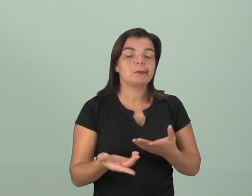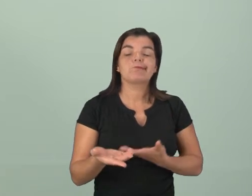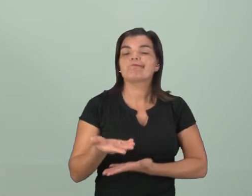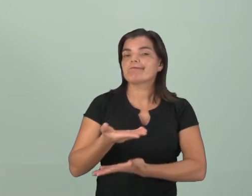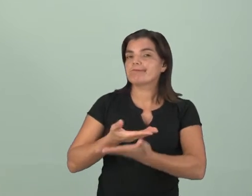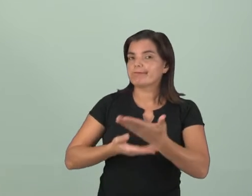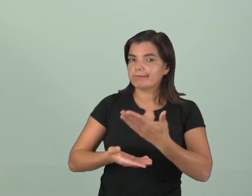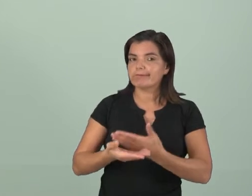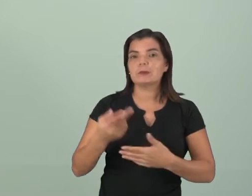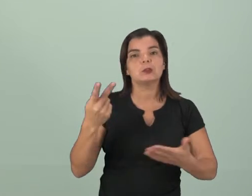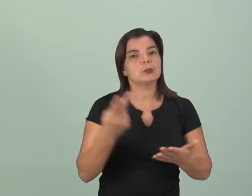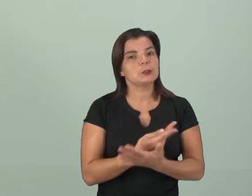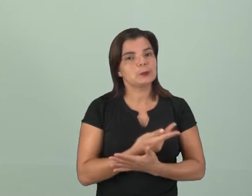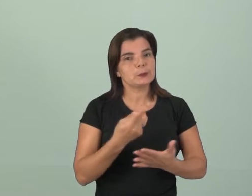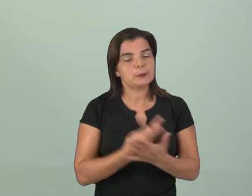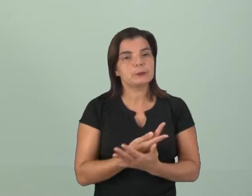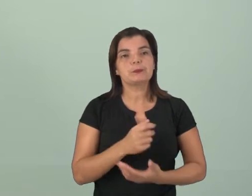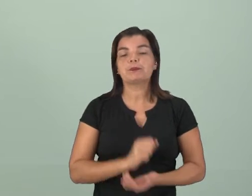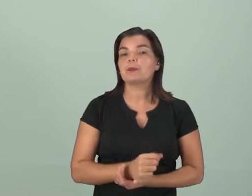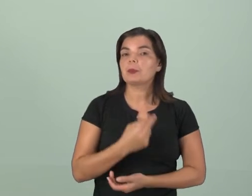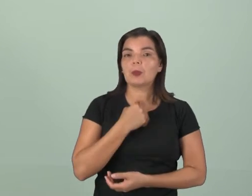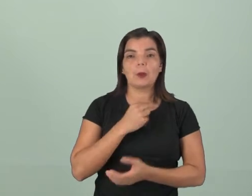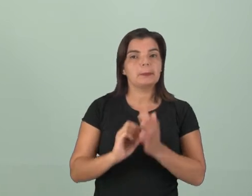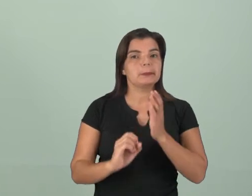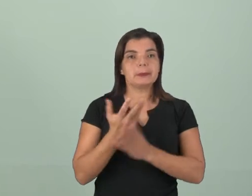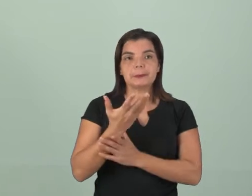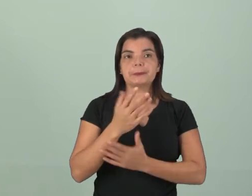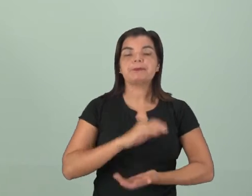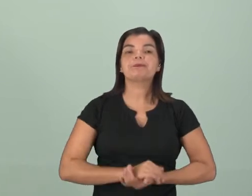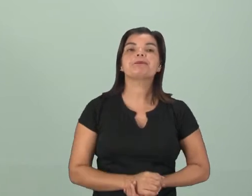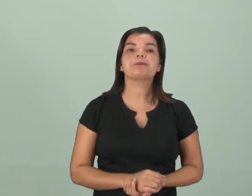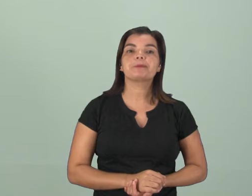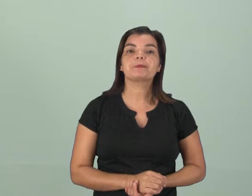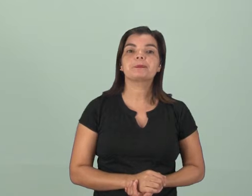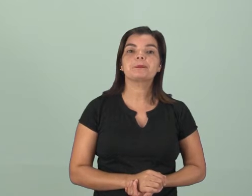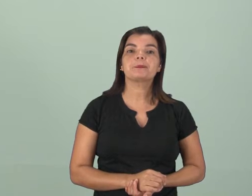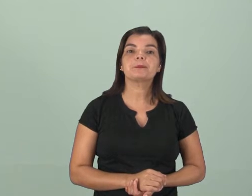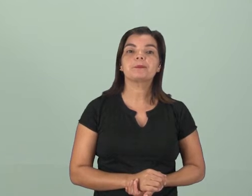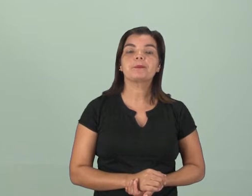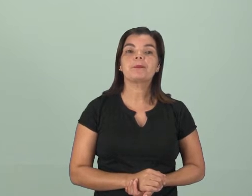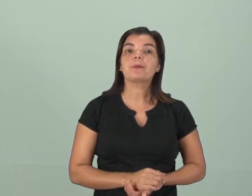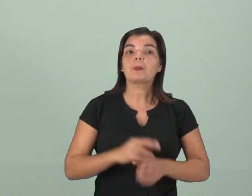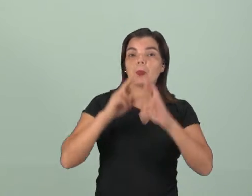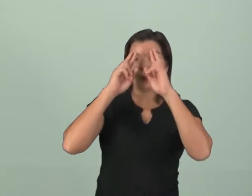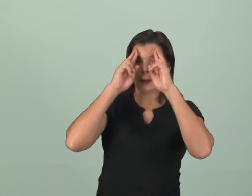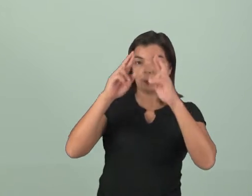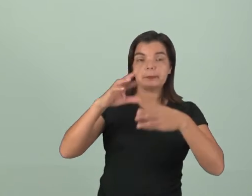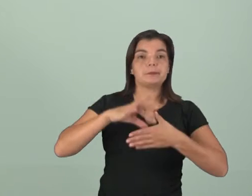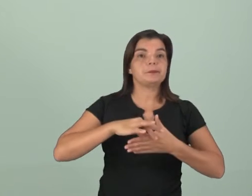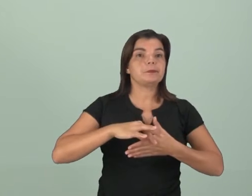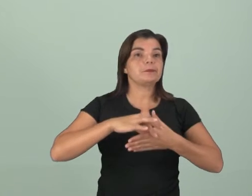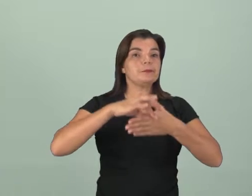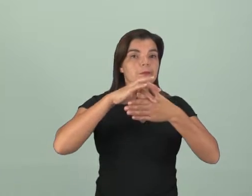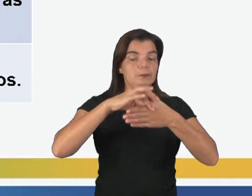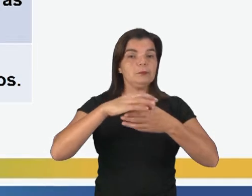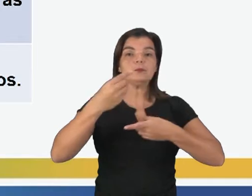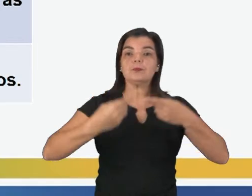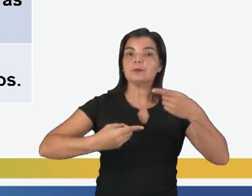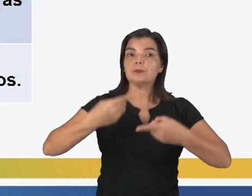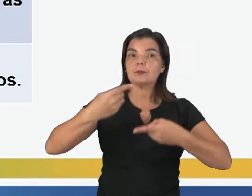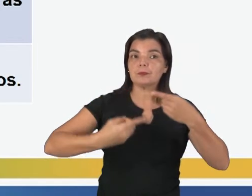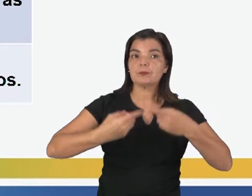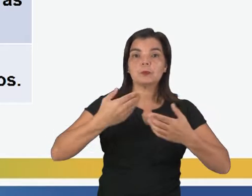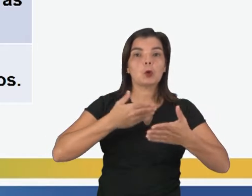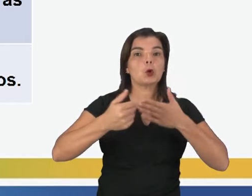Isso é um erro. Isso não pode acontecer, ok? Respeitar as lideranças e